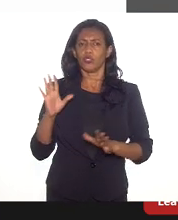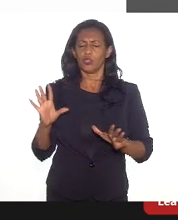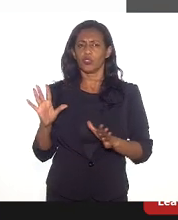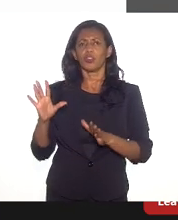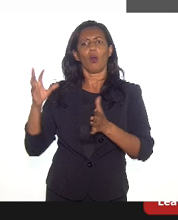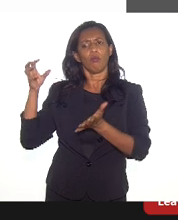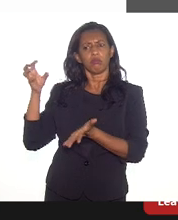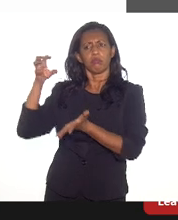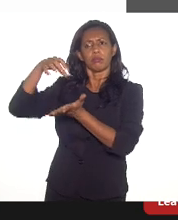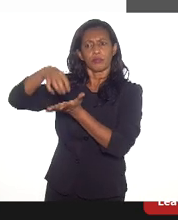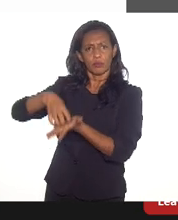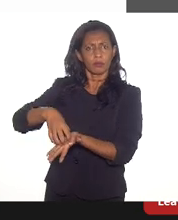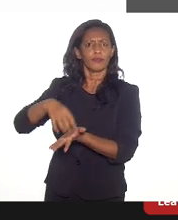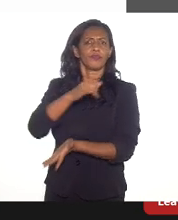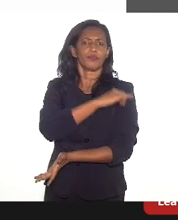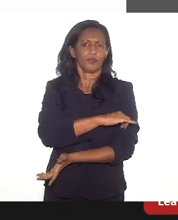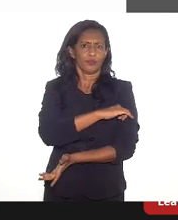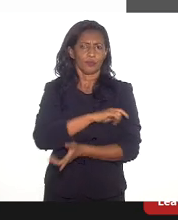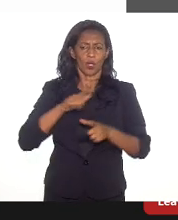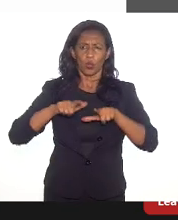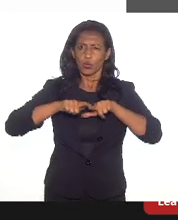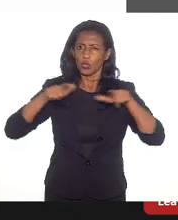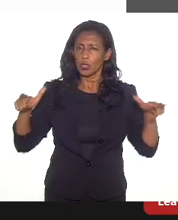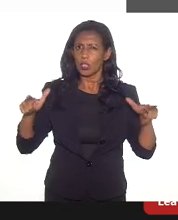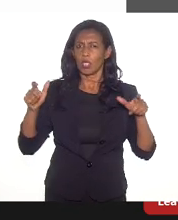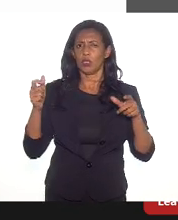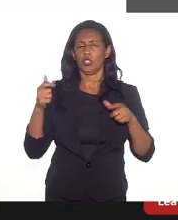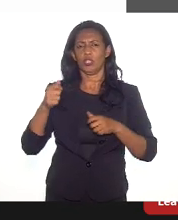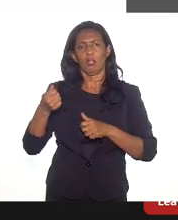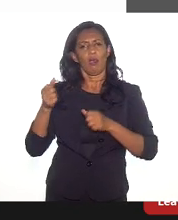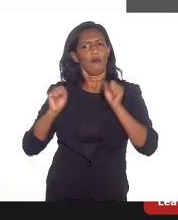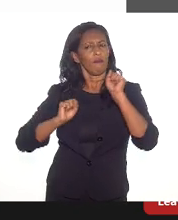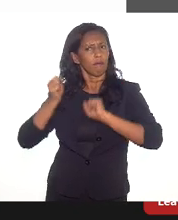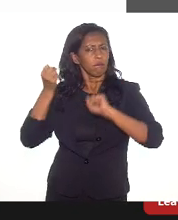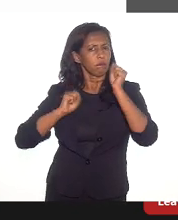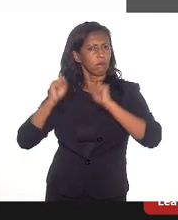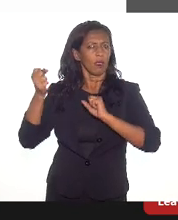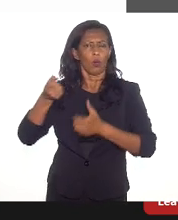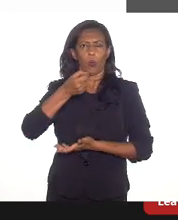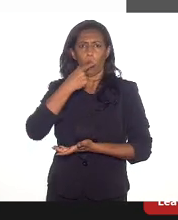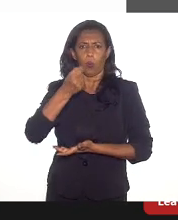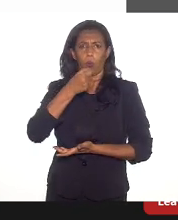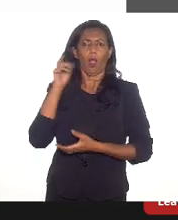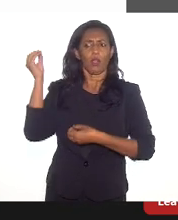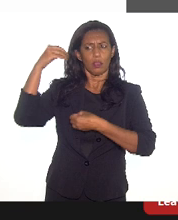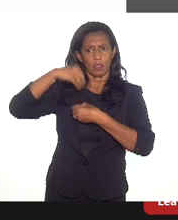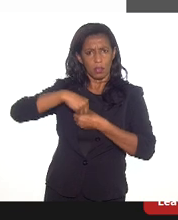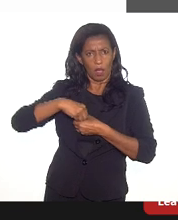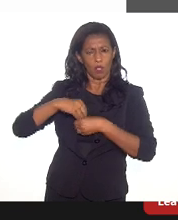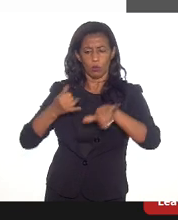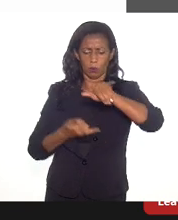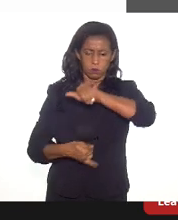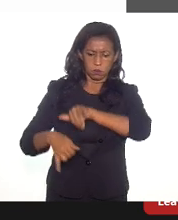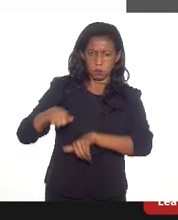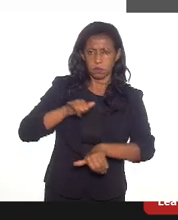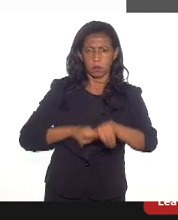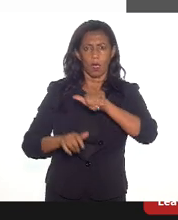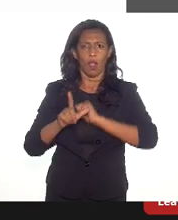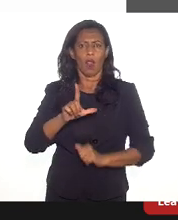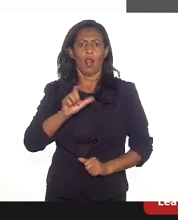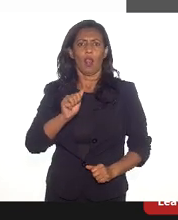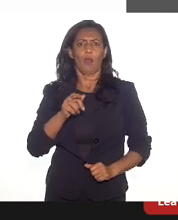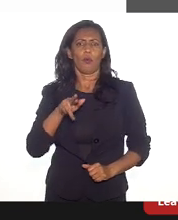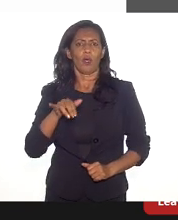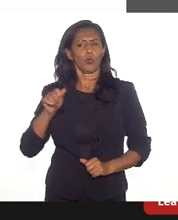instalados no Rio de Janeiro, os grandes laboratórios estão instalados também no Rio de Janeiro, basicamente ali na região de